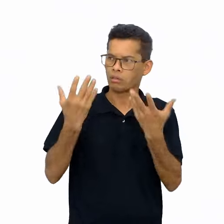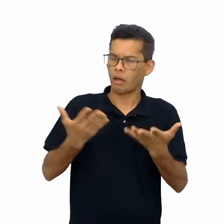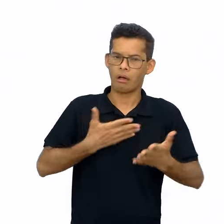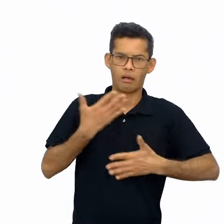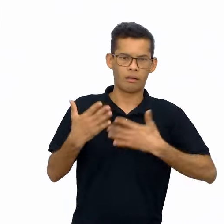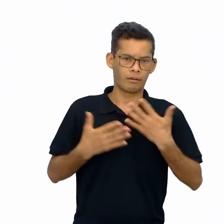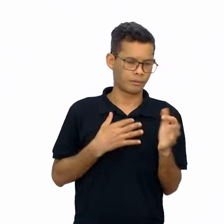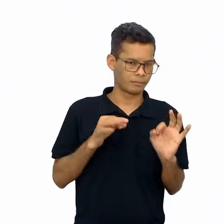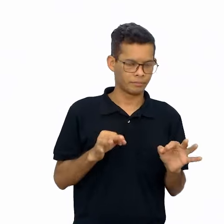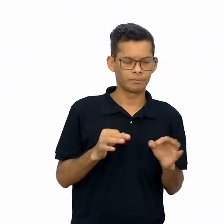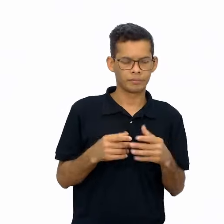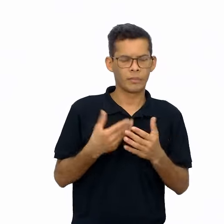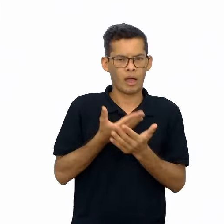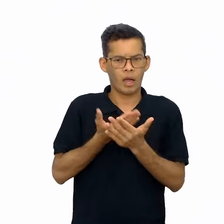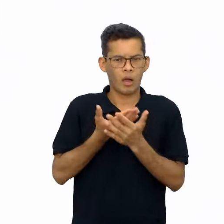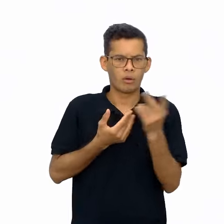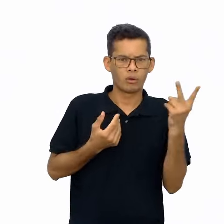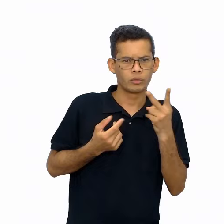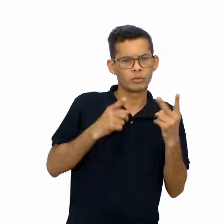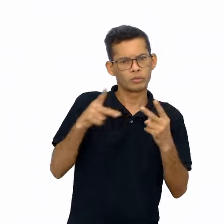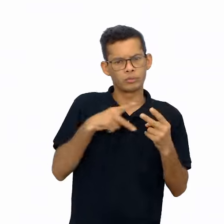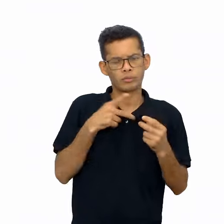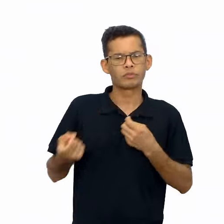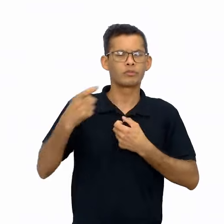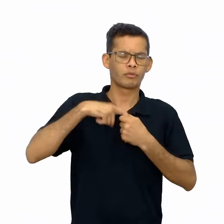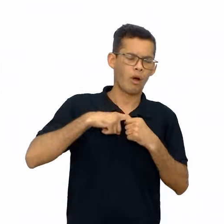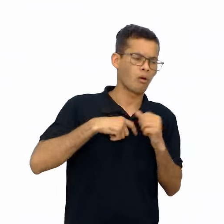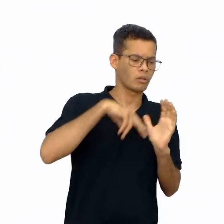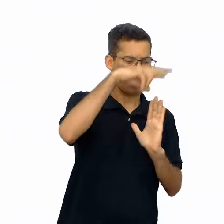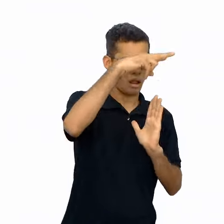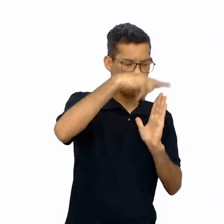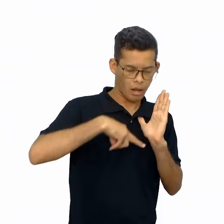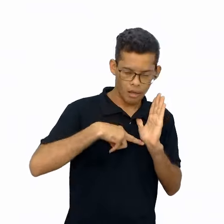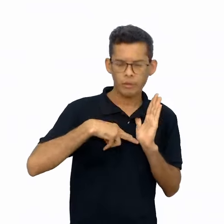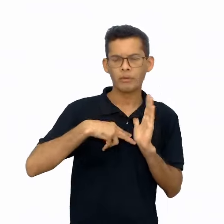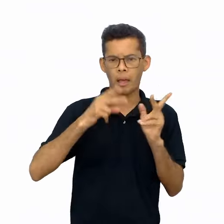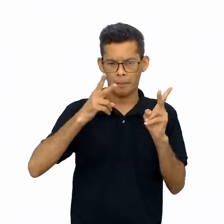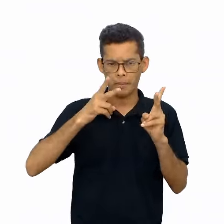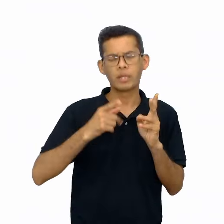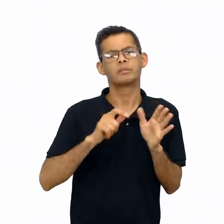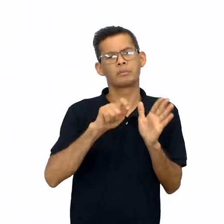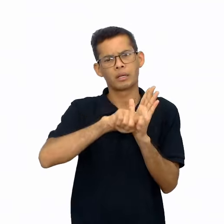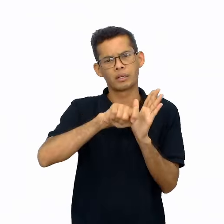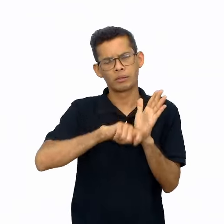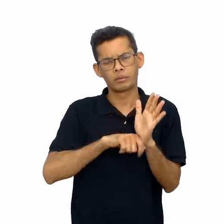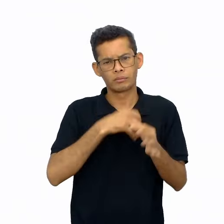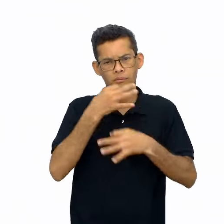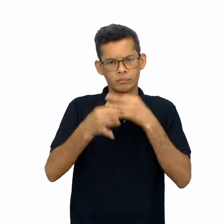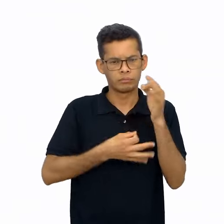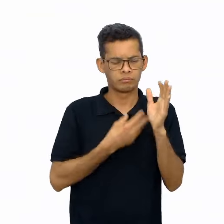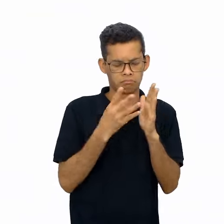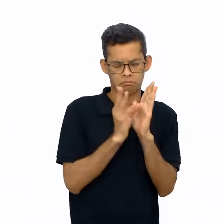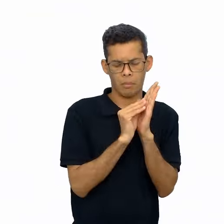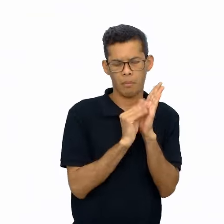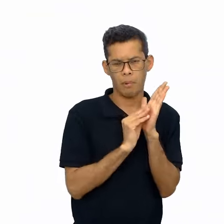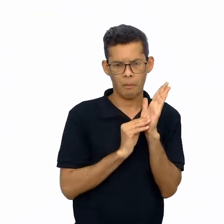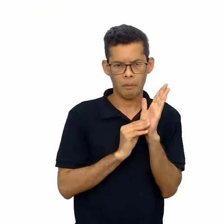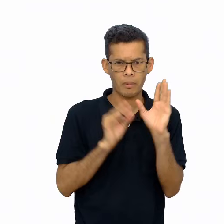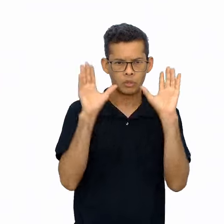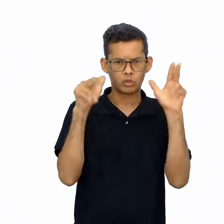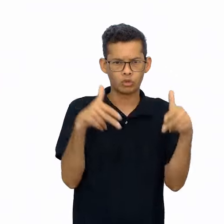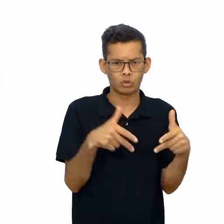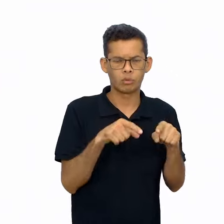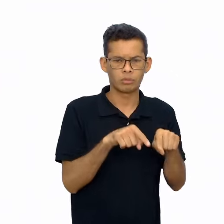professor deve retomar a primeira parte lida e as anotações feitas sobre as ideias centrais dessa parte.